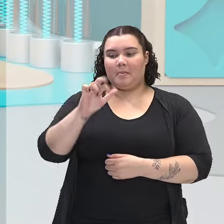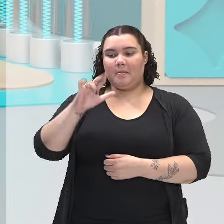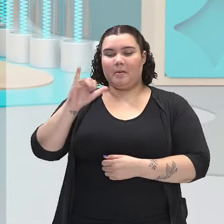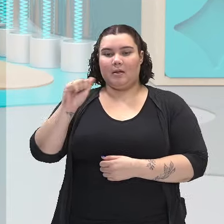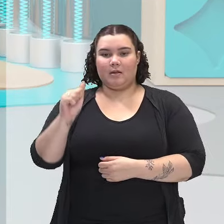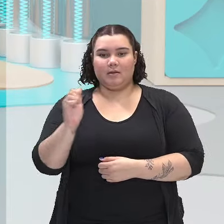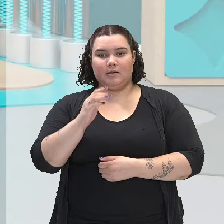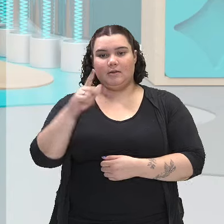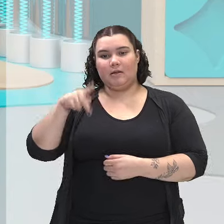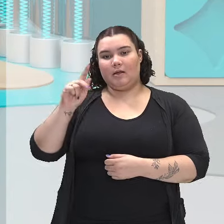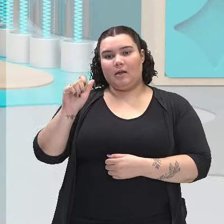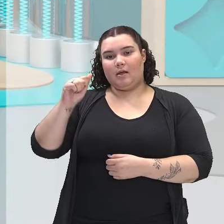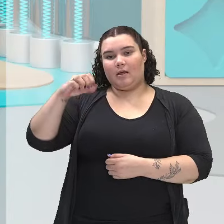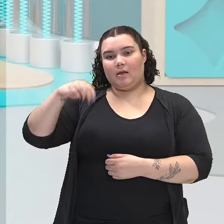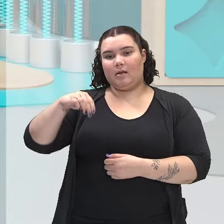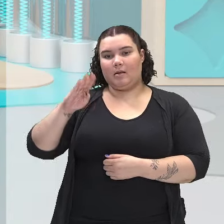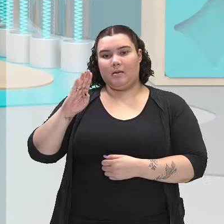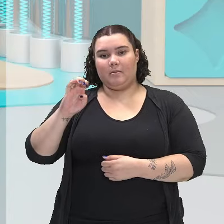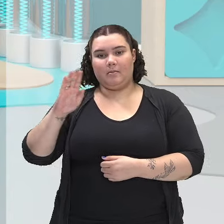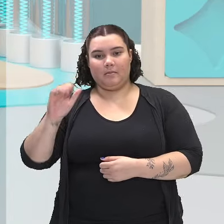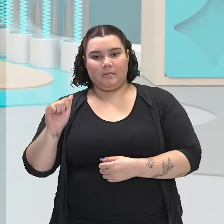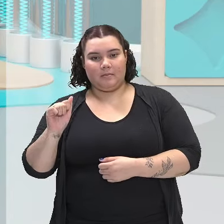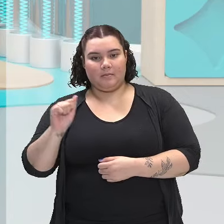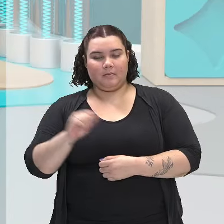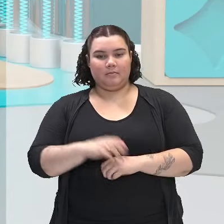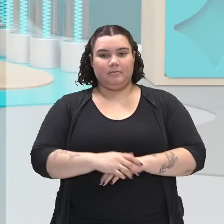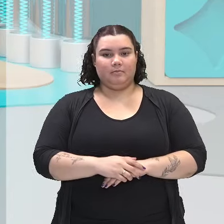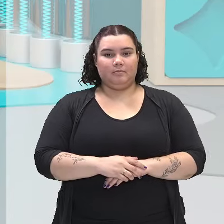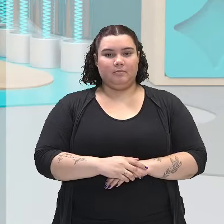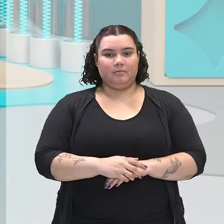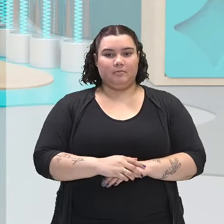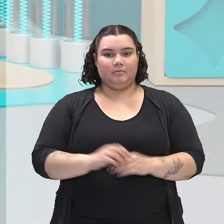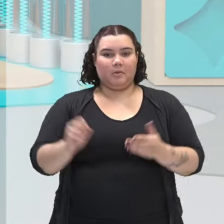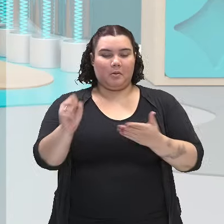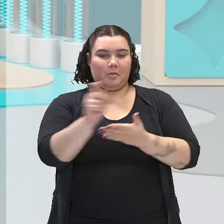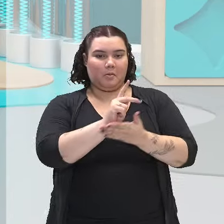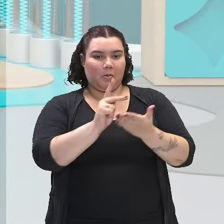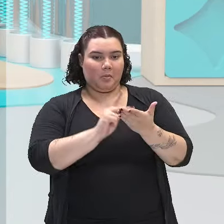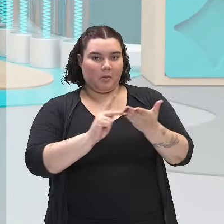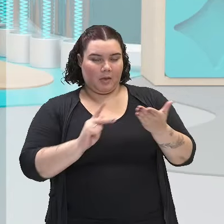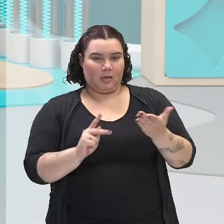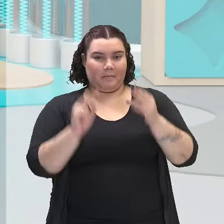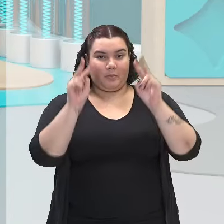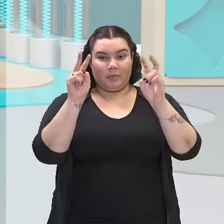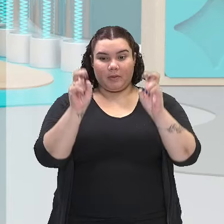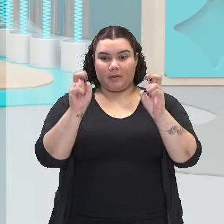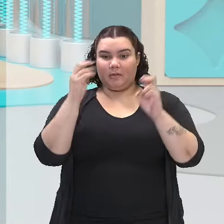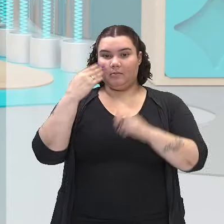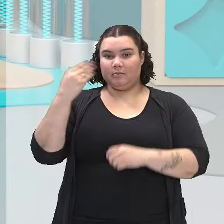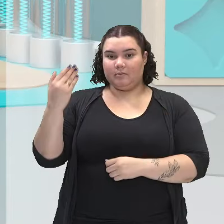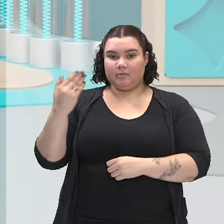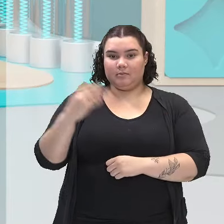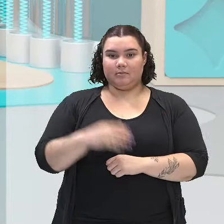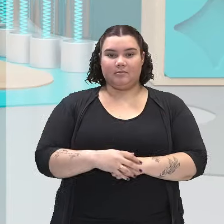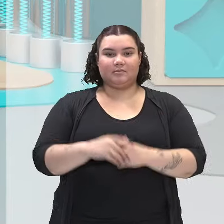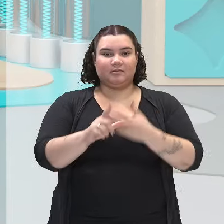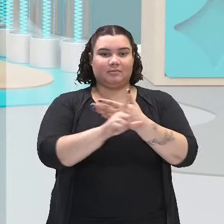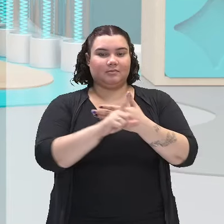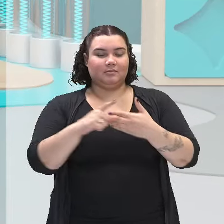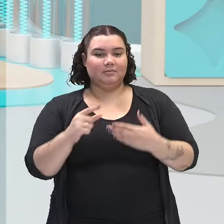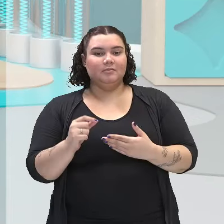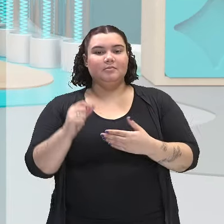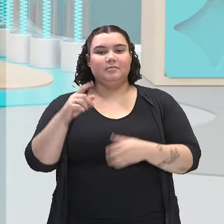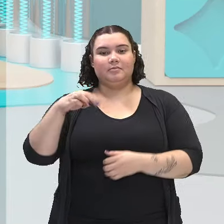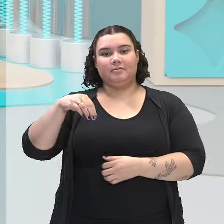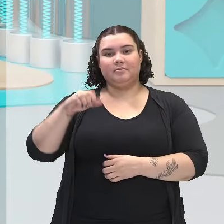Silêncio. O poema Silêncio Guerreiro, da Márcia Gambeba, é uma